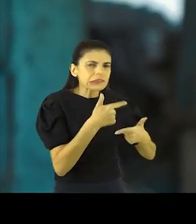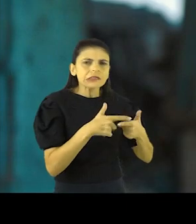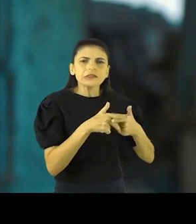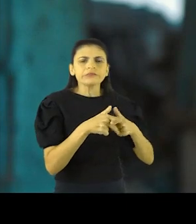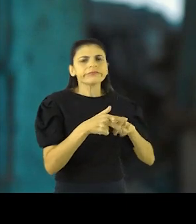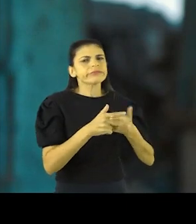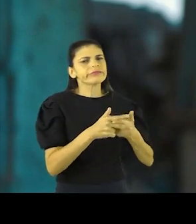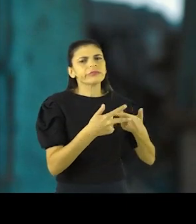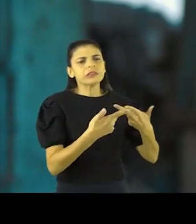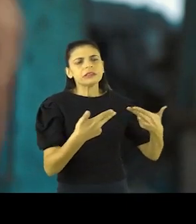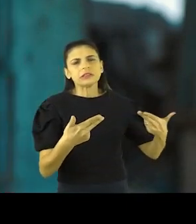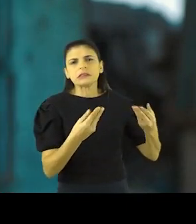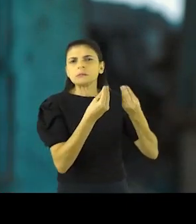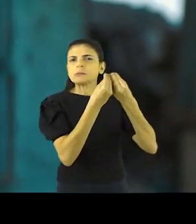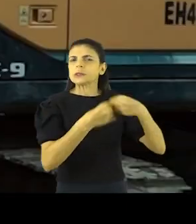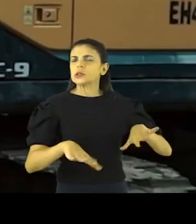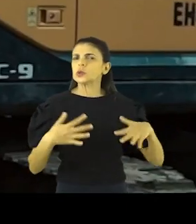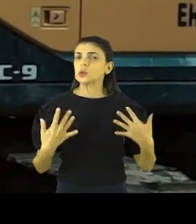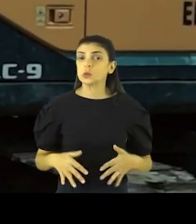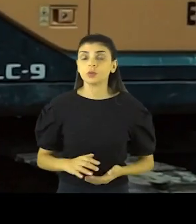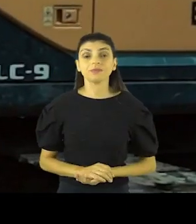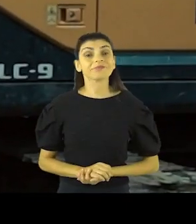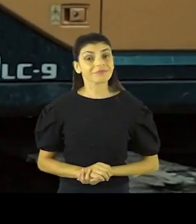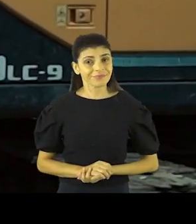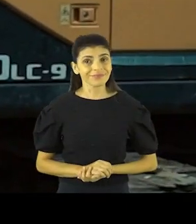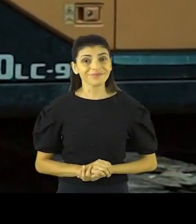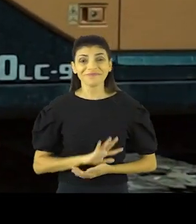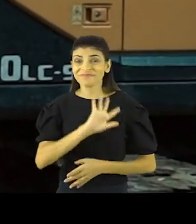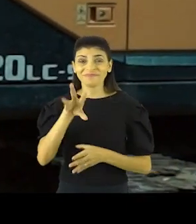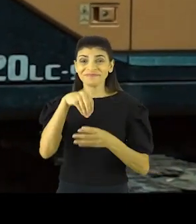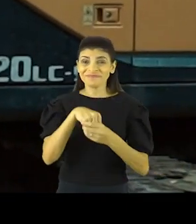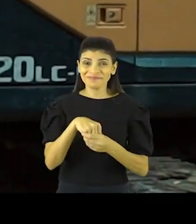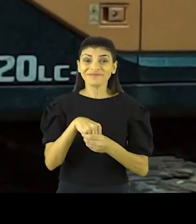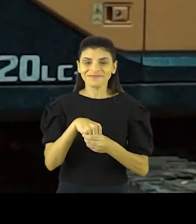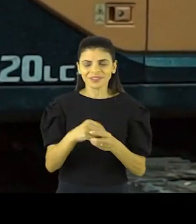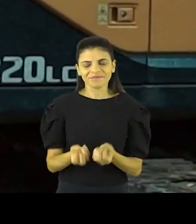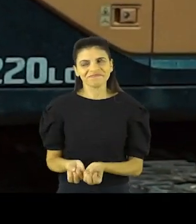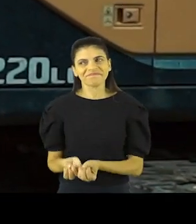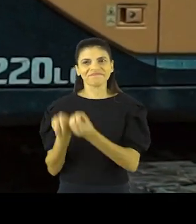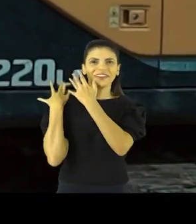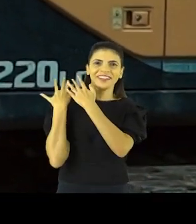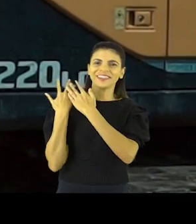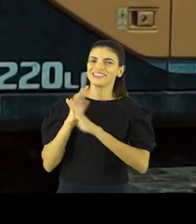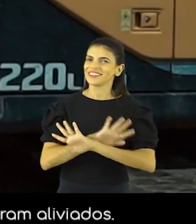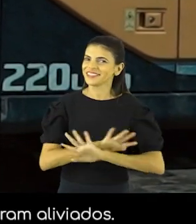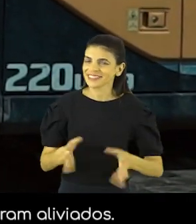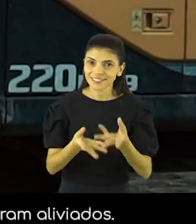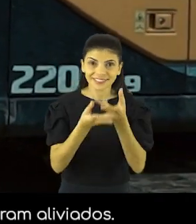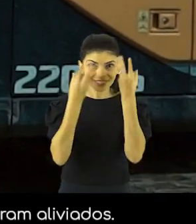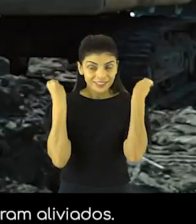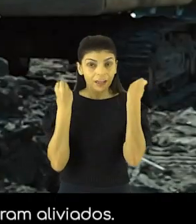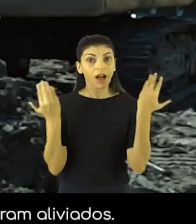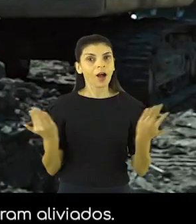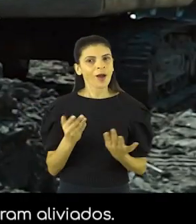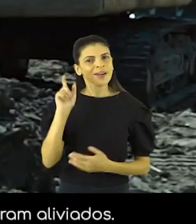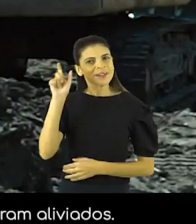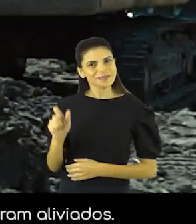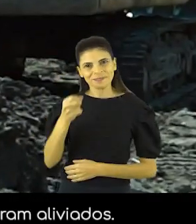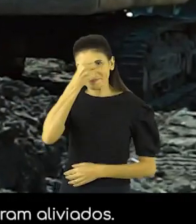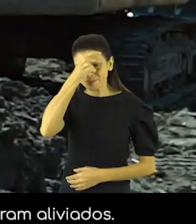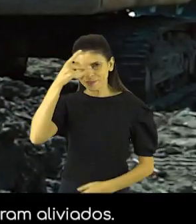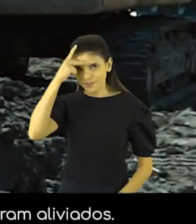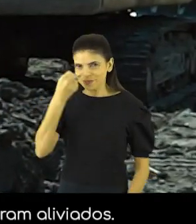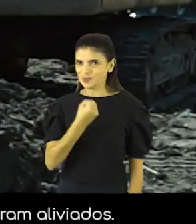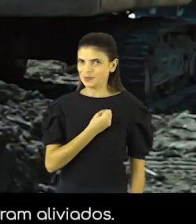Então, era um prejuízo muito grande. Mas agora, tudo isso faz parte do passado. Com as obras realizadas pelo